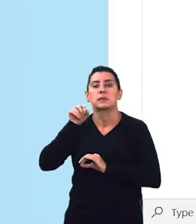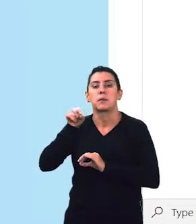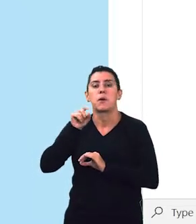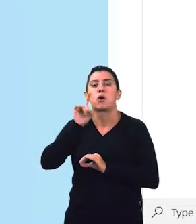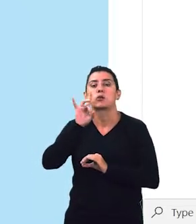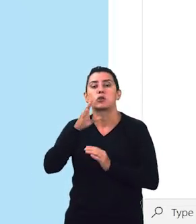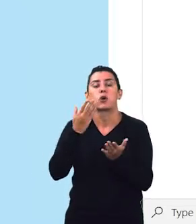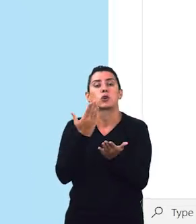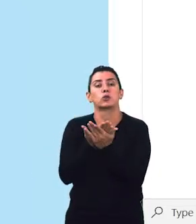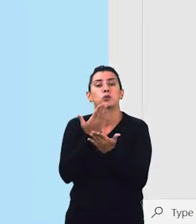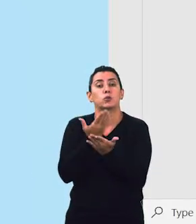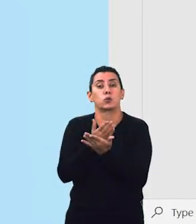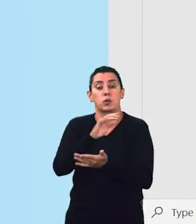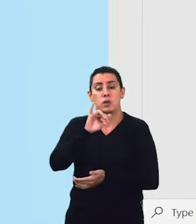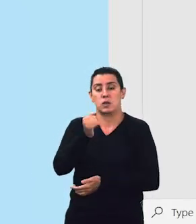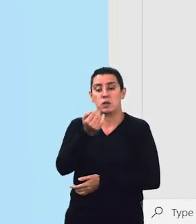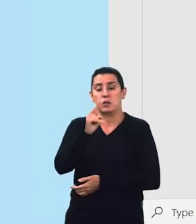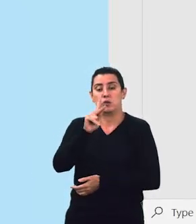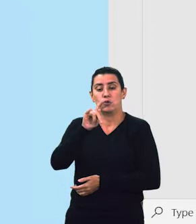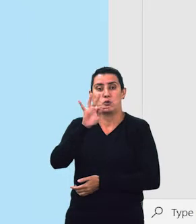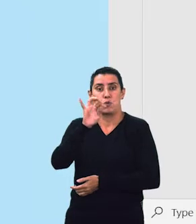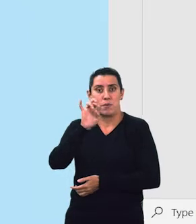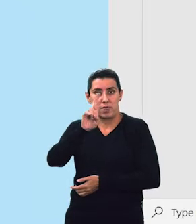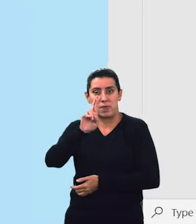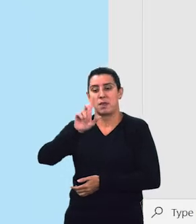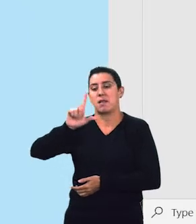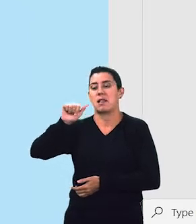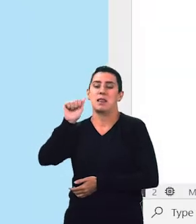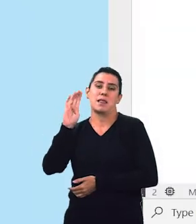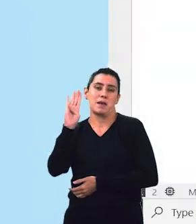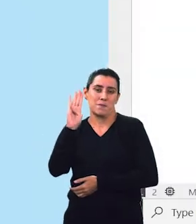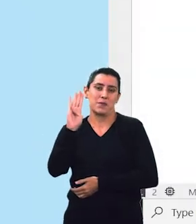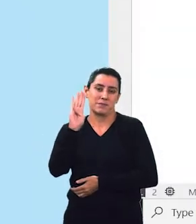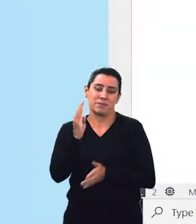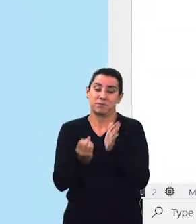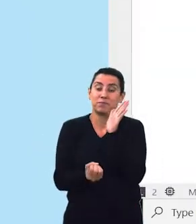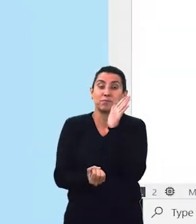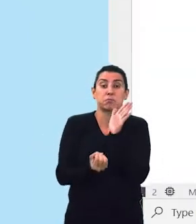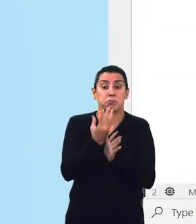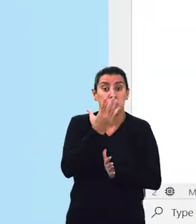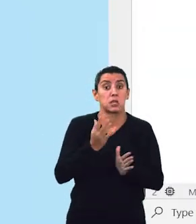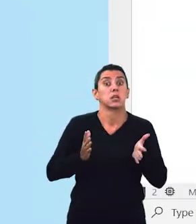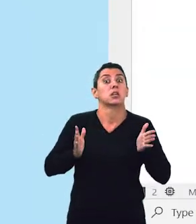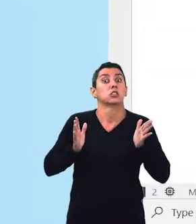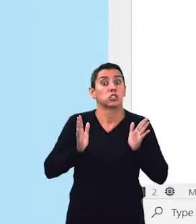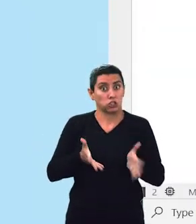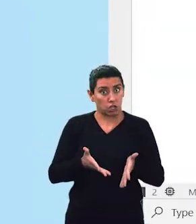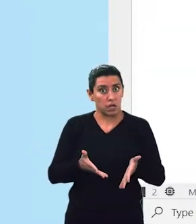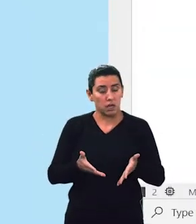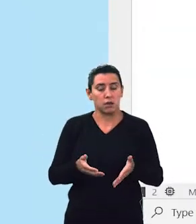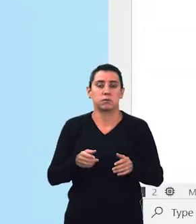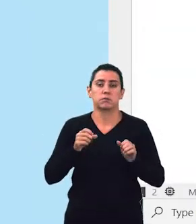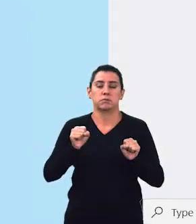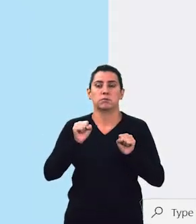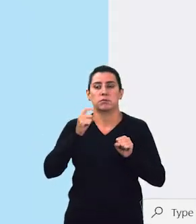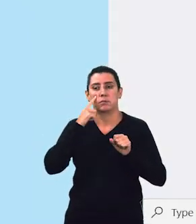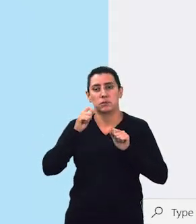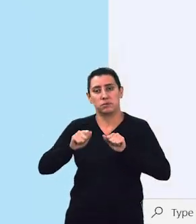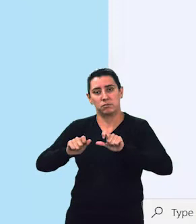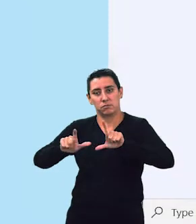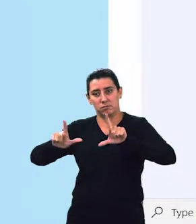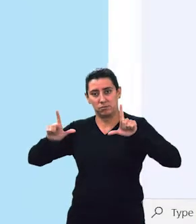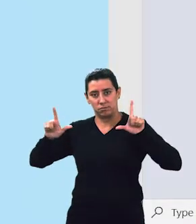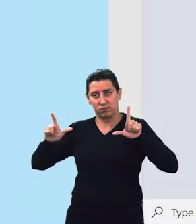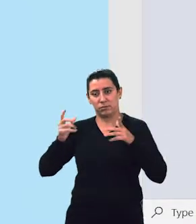JupyterLab, ok? Bom, após aberto o JupyterLab, eu já deixei aqui pré-carregado,